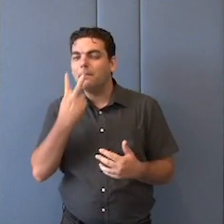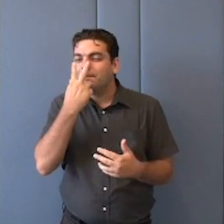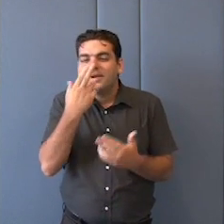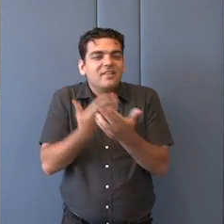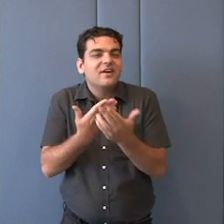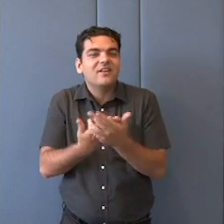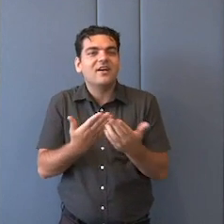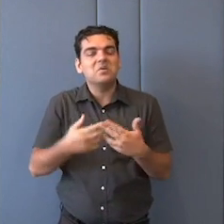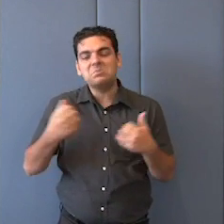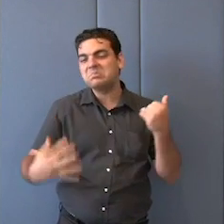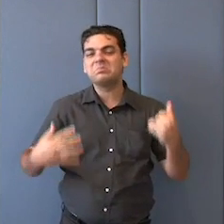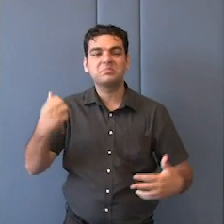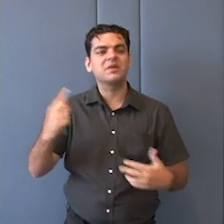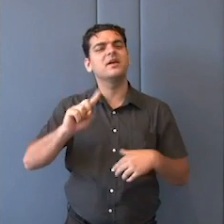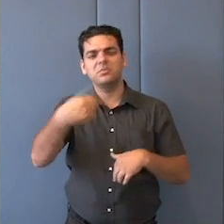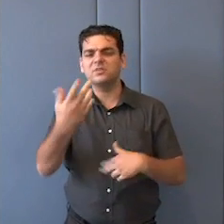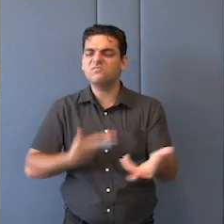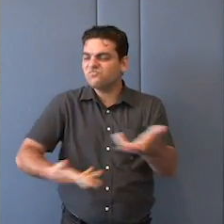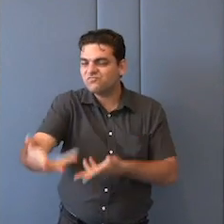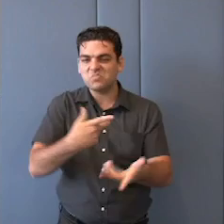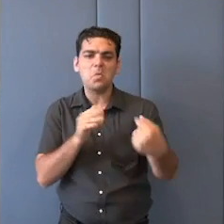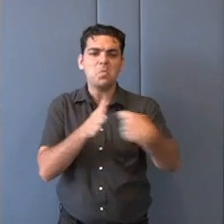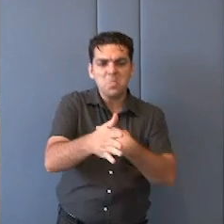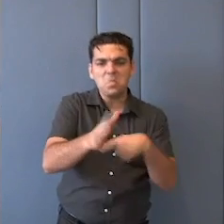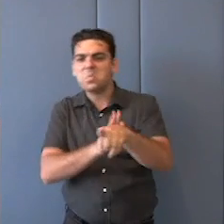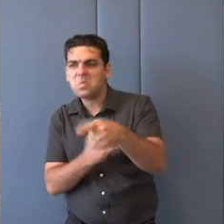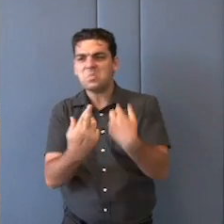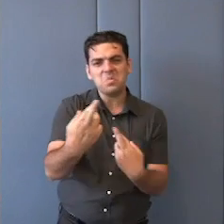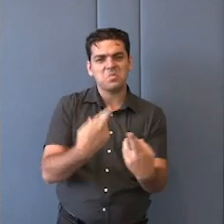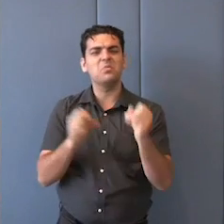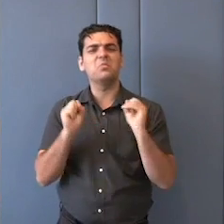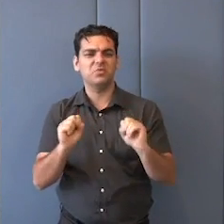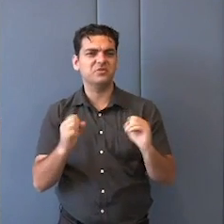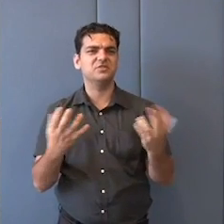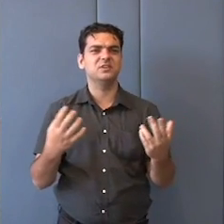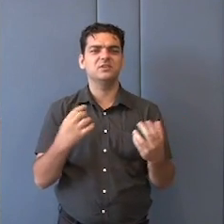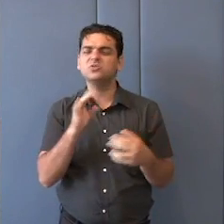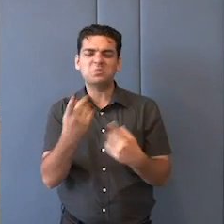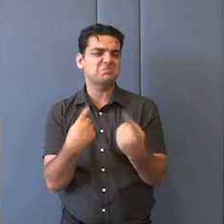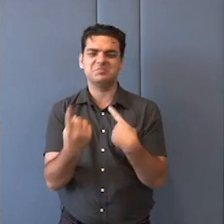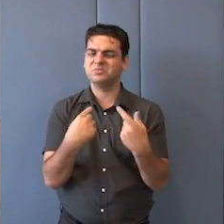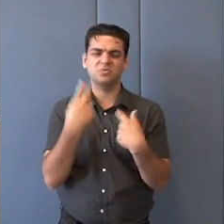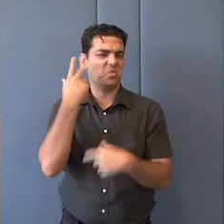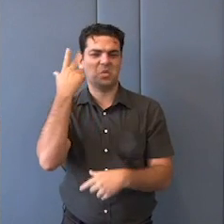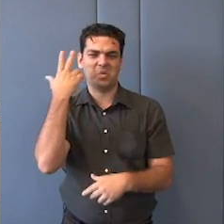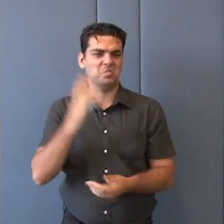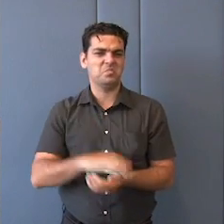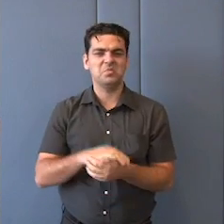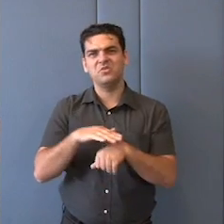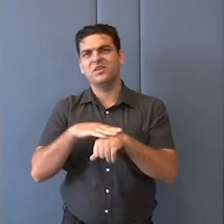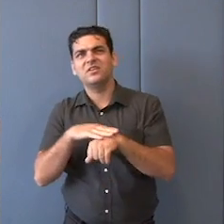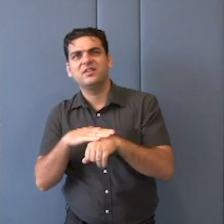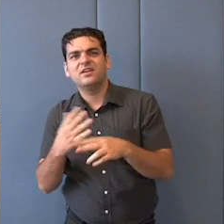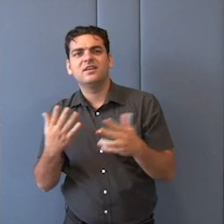houvesse depois uma interação, abrir para perguntas. Aliás, queria que fosse até a parte principal, assim, da gente conversar sobre